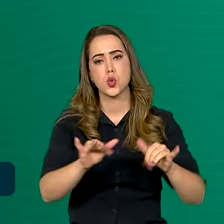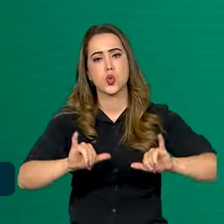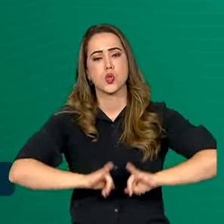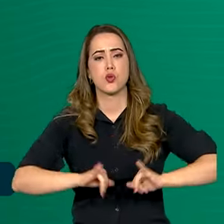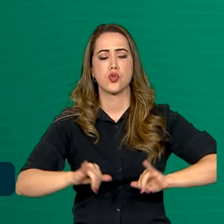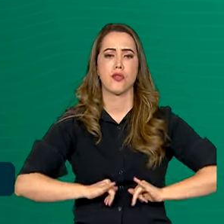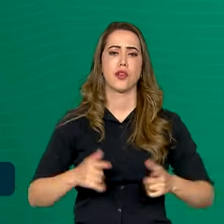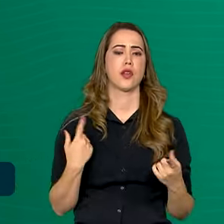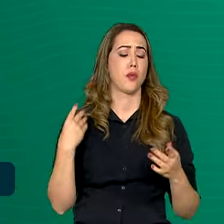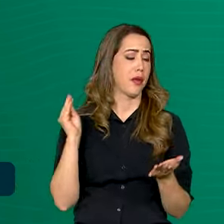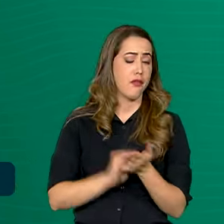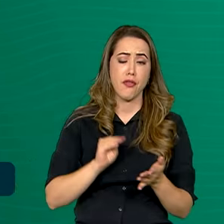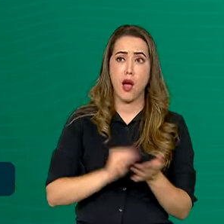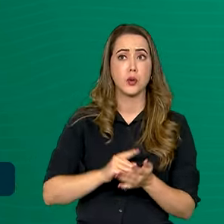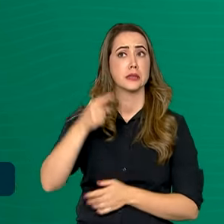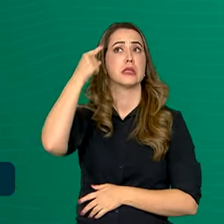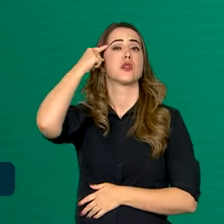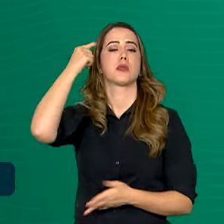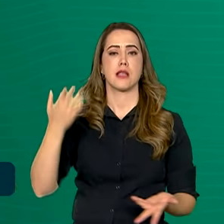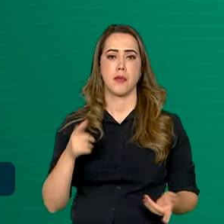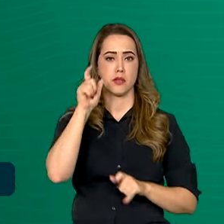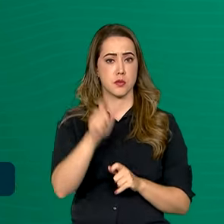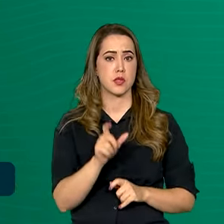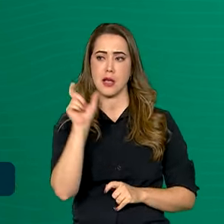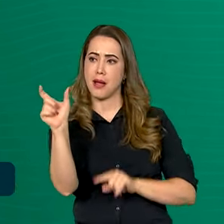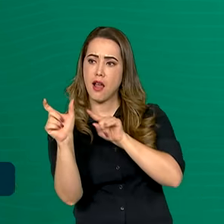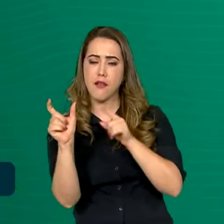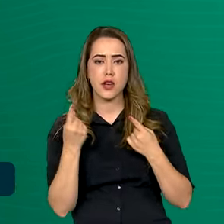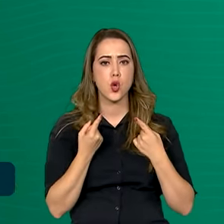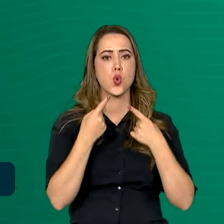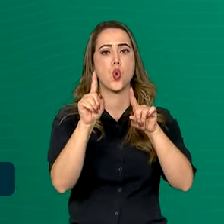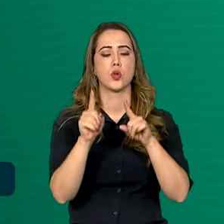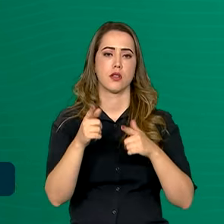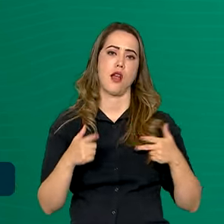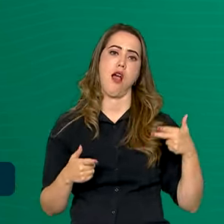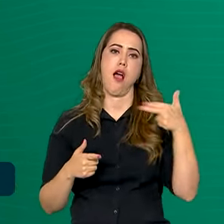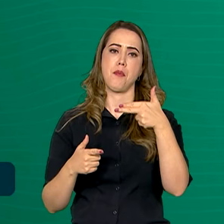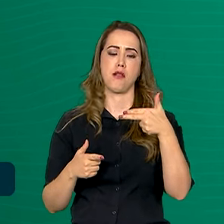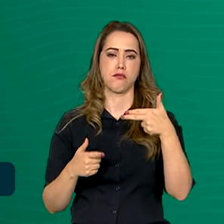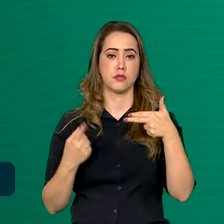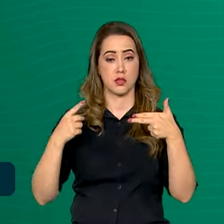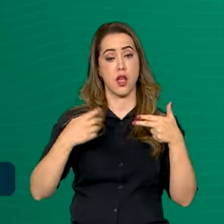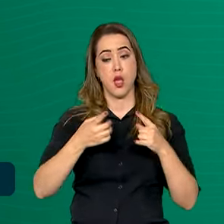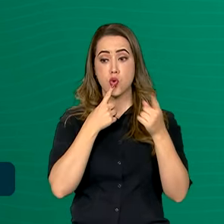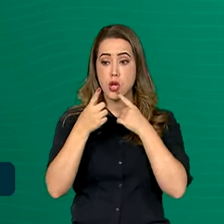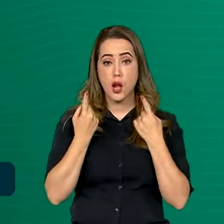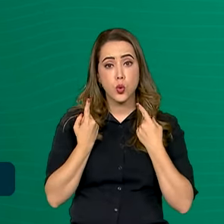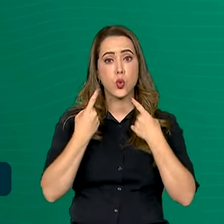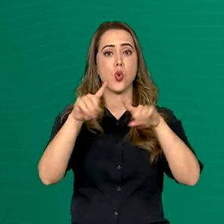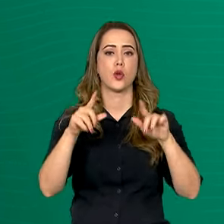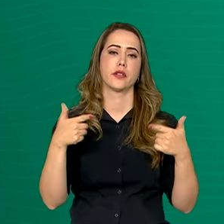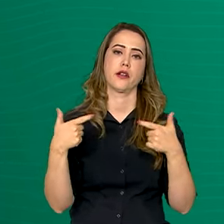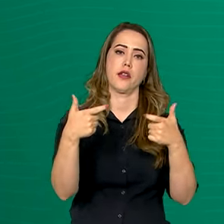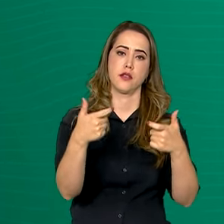insanidade. É o poder da palavra contra o poder da arma. É o poder do diálogo contra o poder da